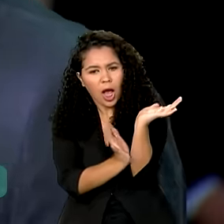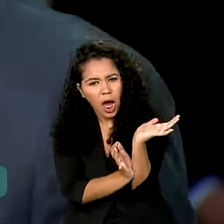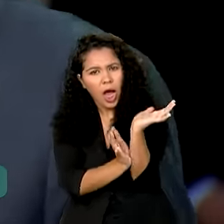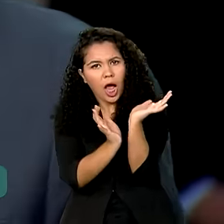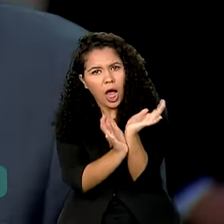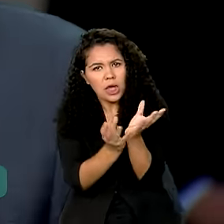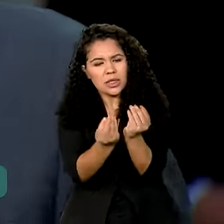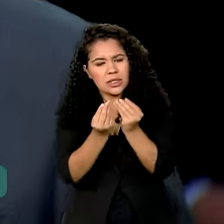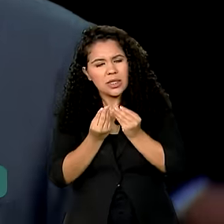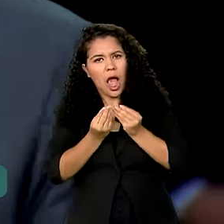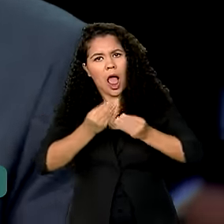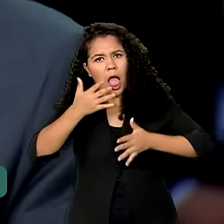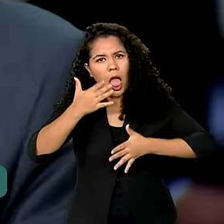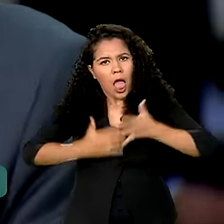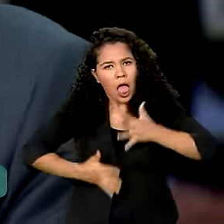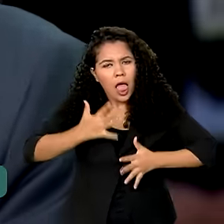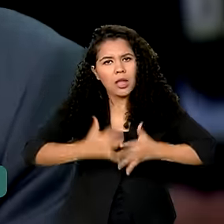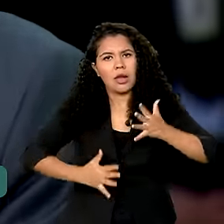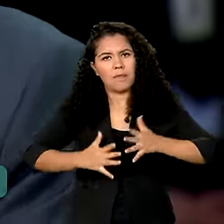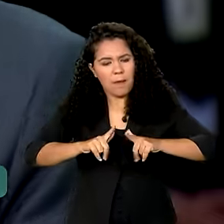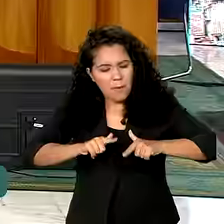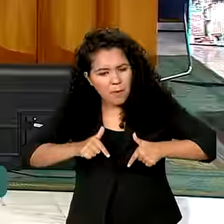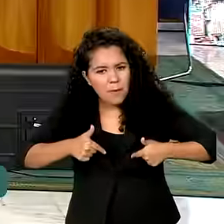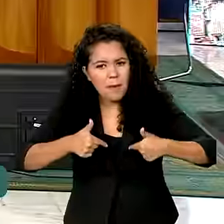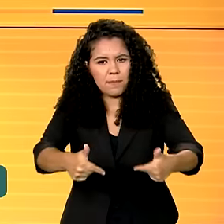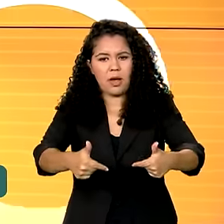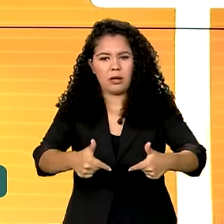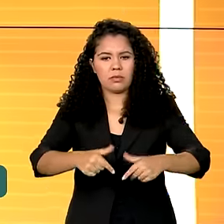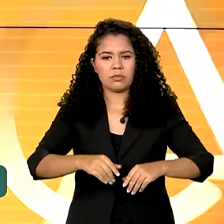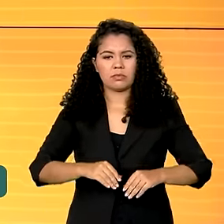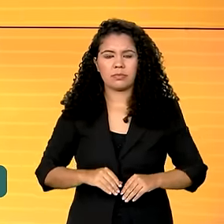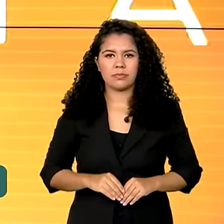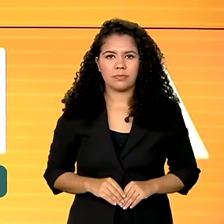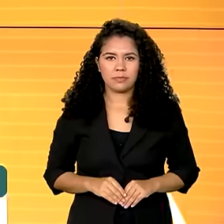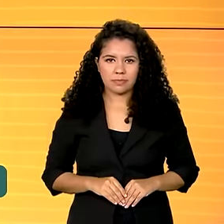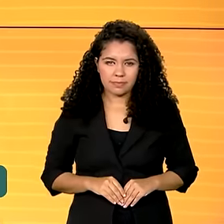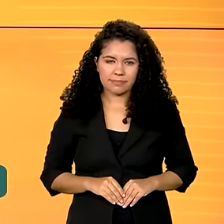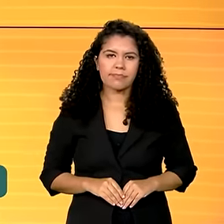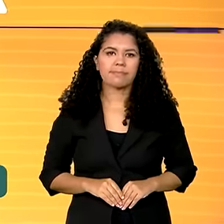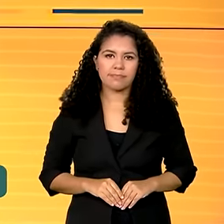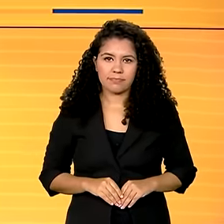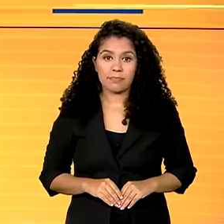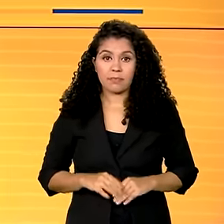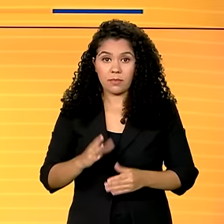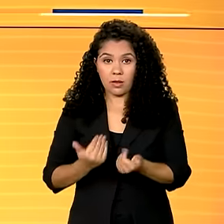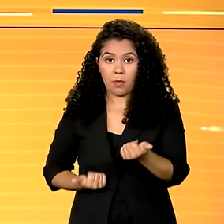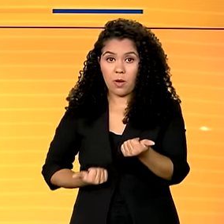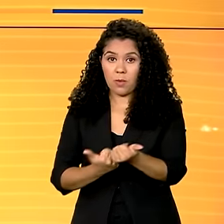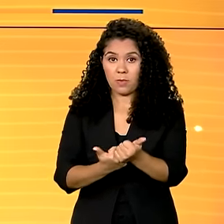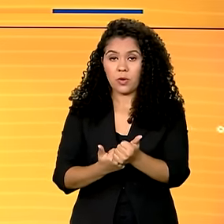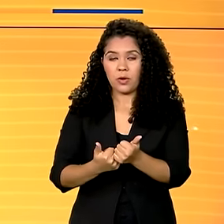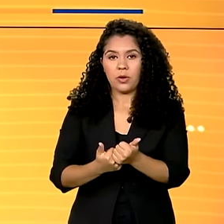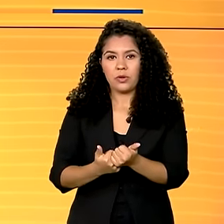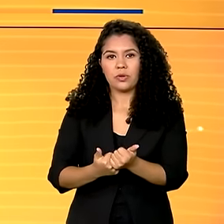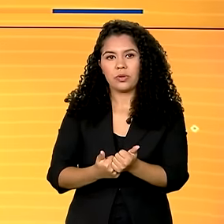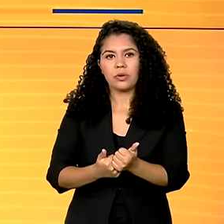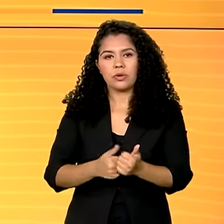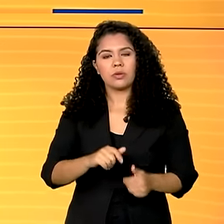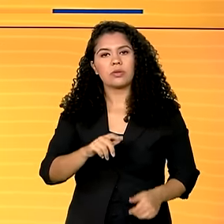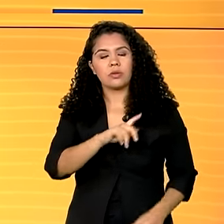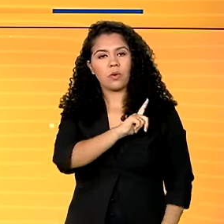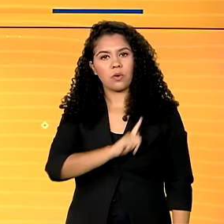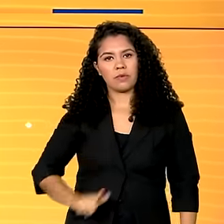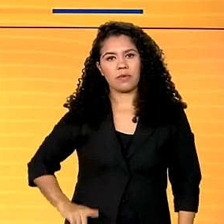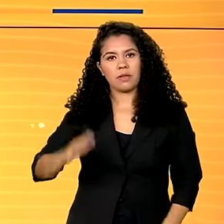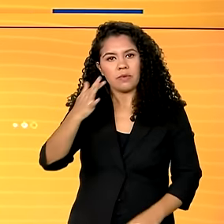as decisões do governo acontecer na ponta. E olha, a ajuda do governo federal para o Rio Grande do Sul começou em